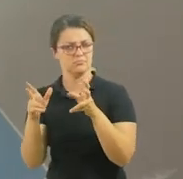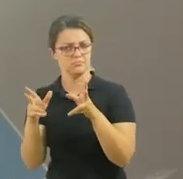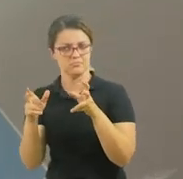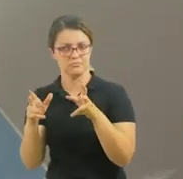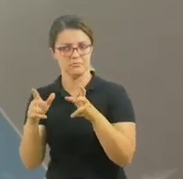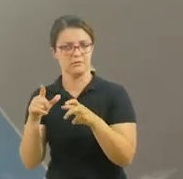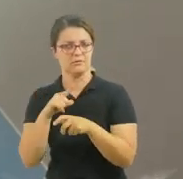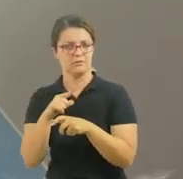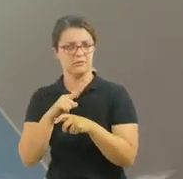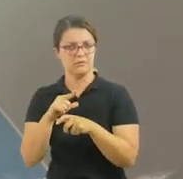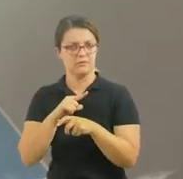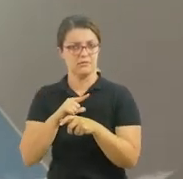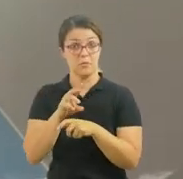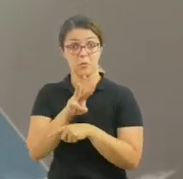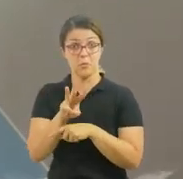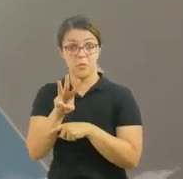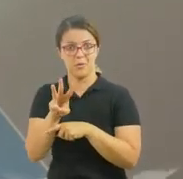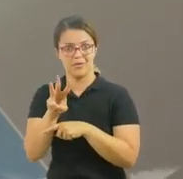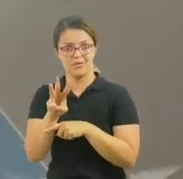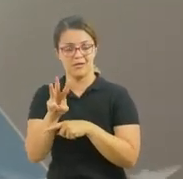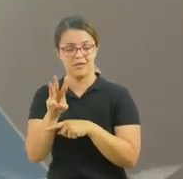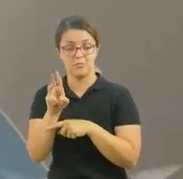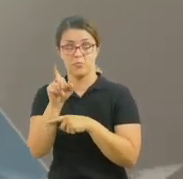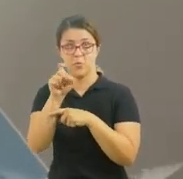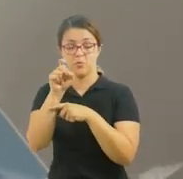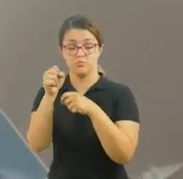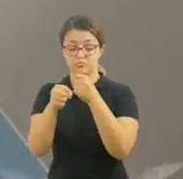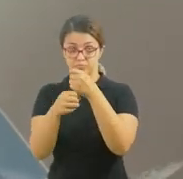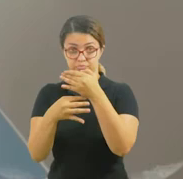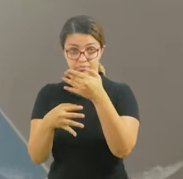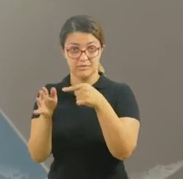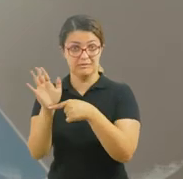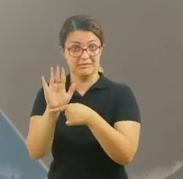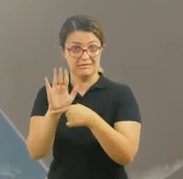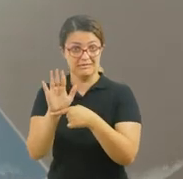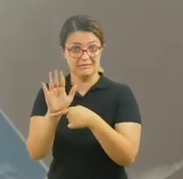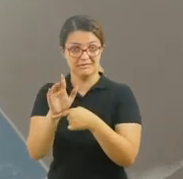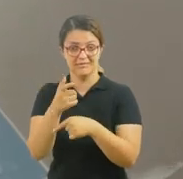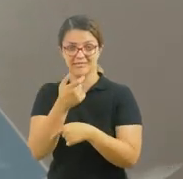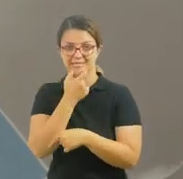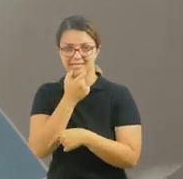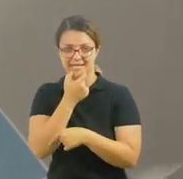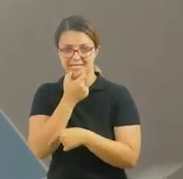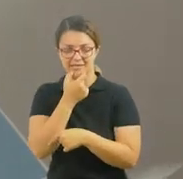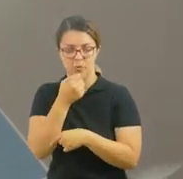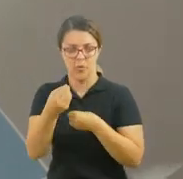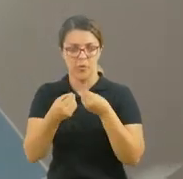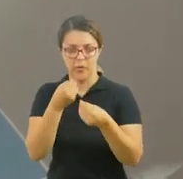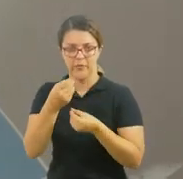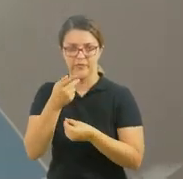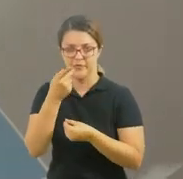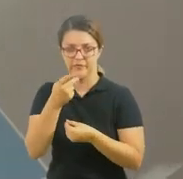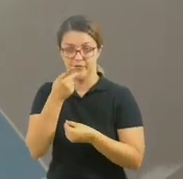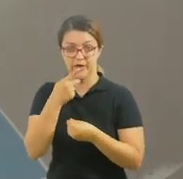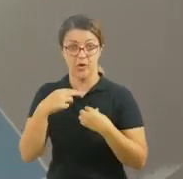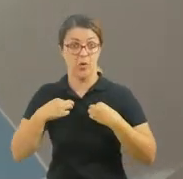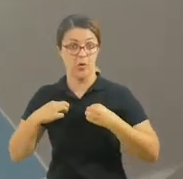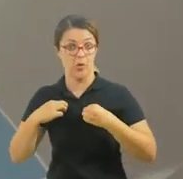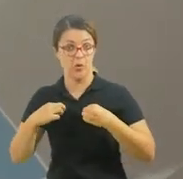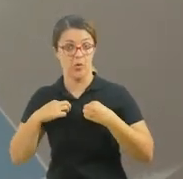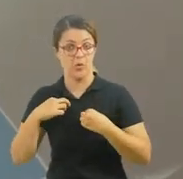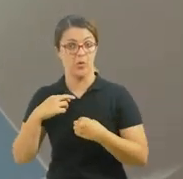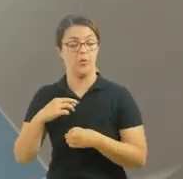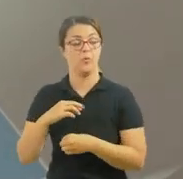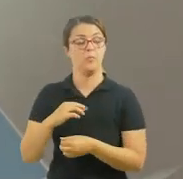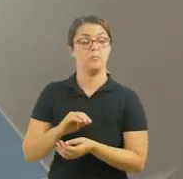aprimorar os nossos conhecimentos sobre roupas. No primeiro link aí do lição de casa tem um vídeo super legal falando